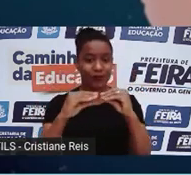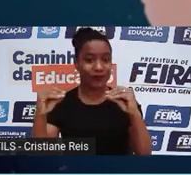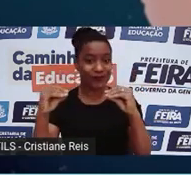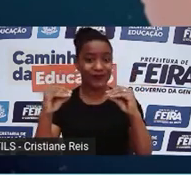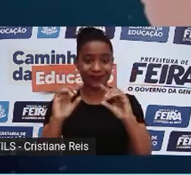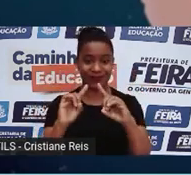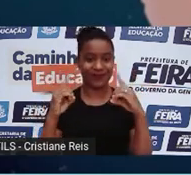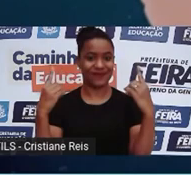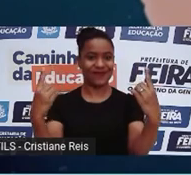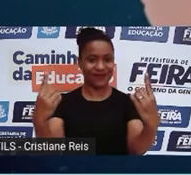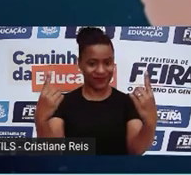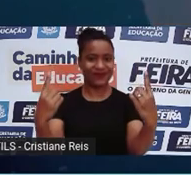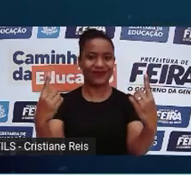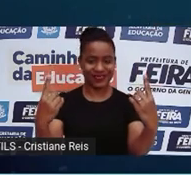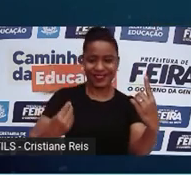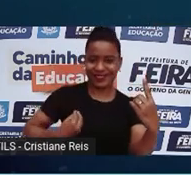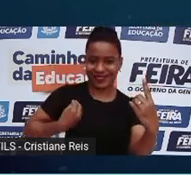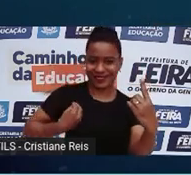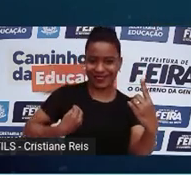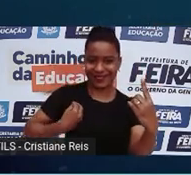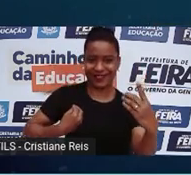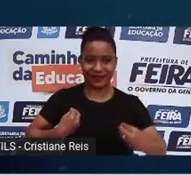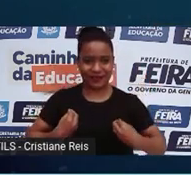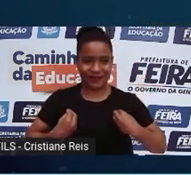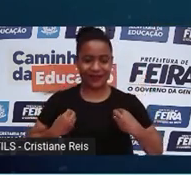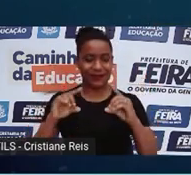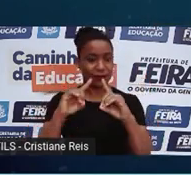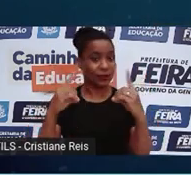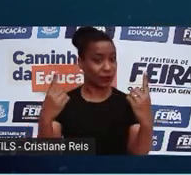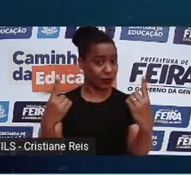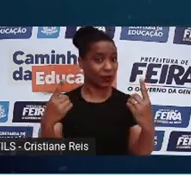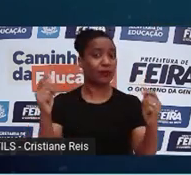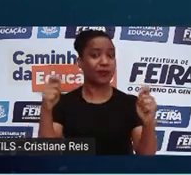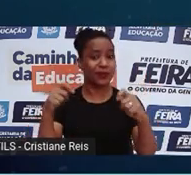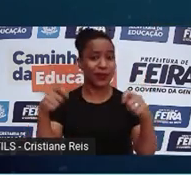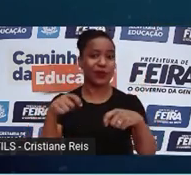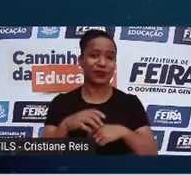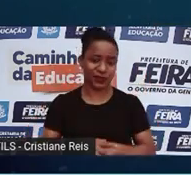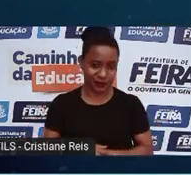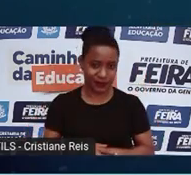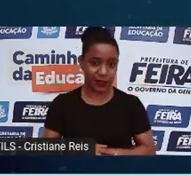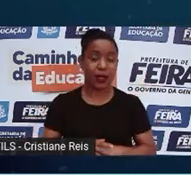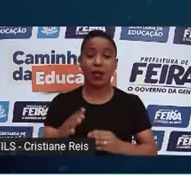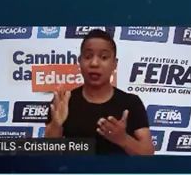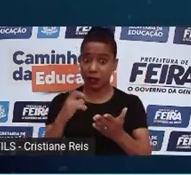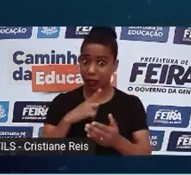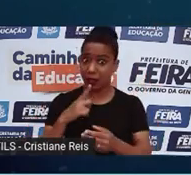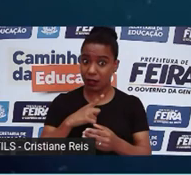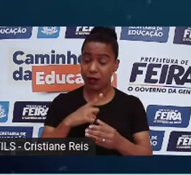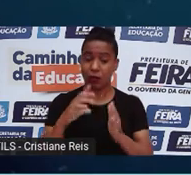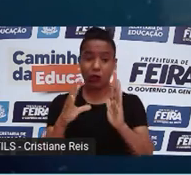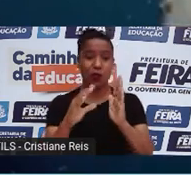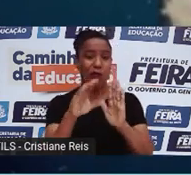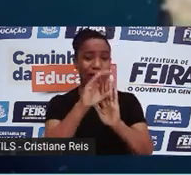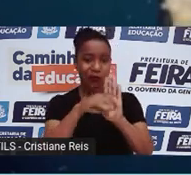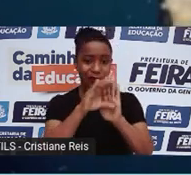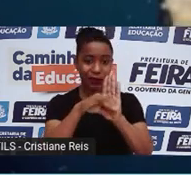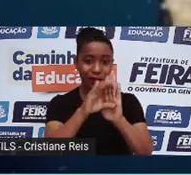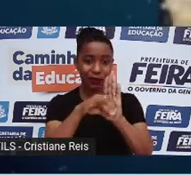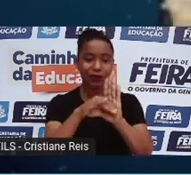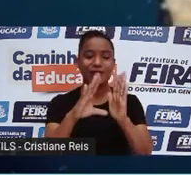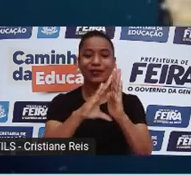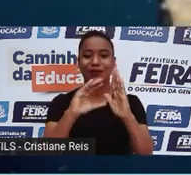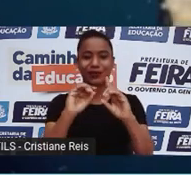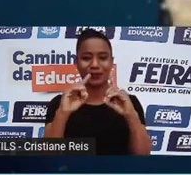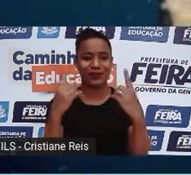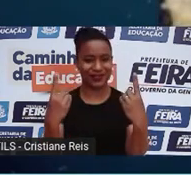vivo, você obtém mais cópias dele. E dentro do conceito clonagem, temos a clonagem reprodutiva. Um bom exemplo desse tipo de clonagem foi